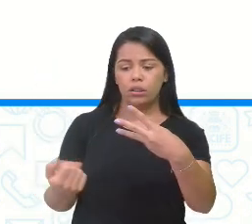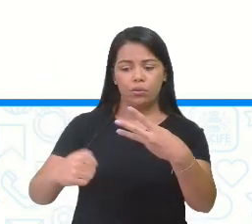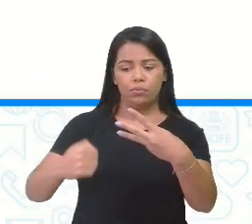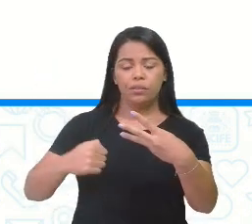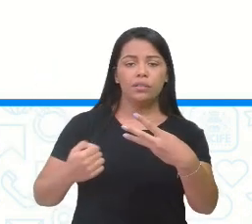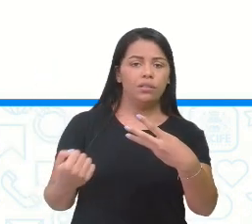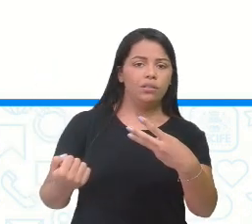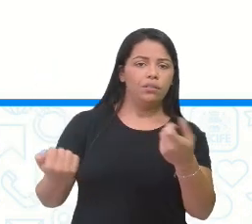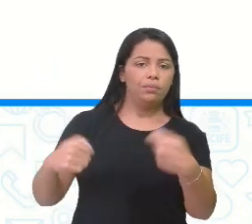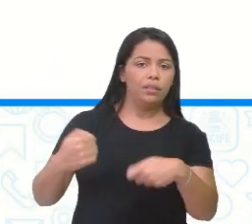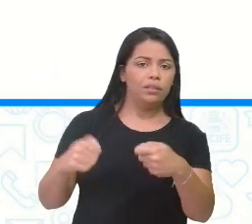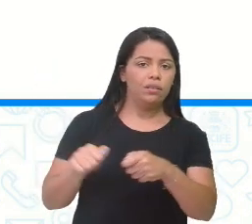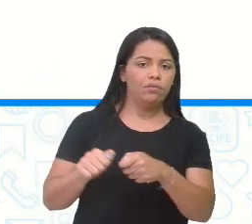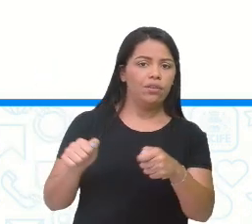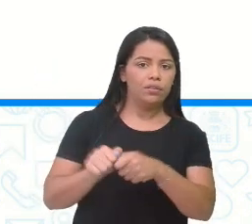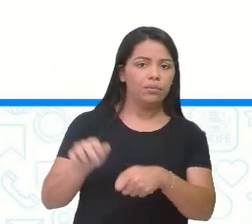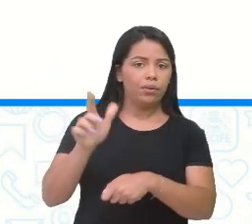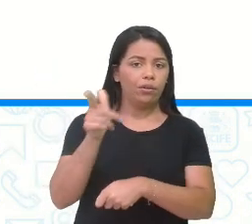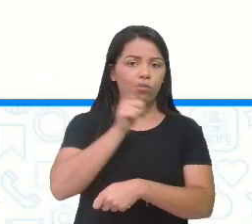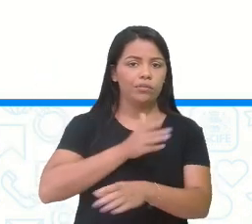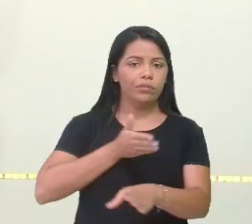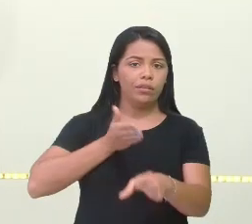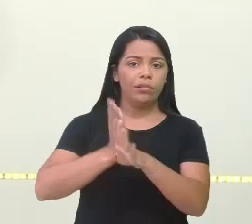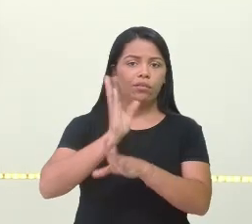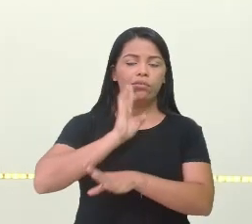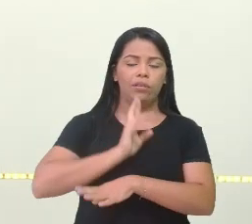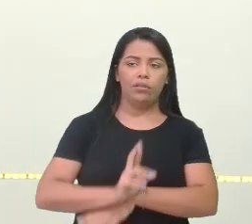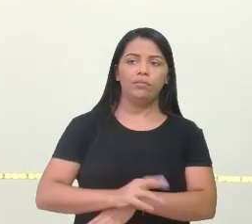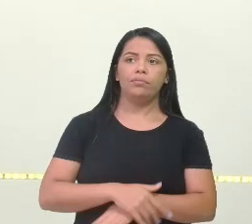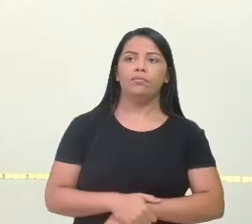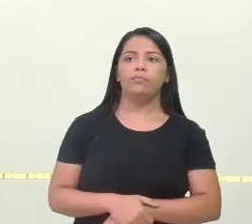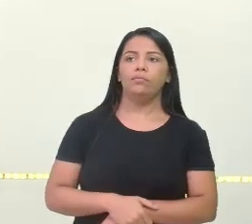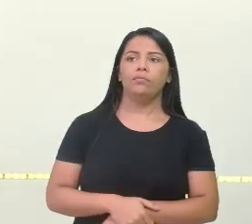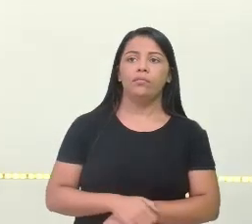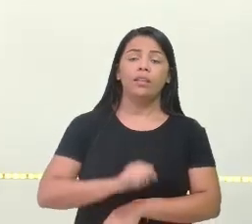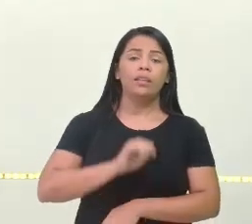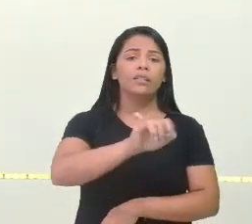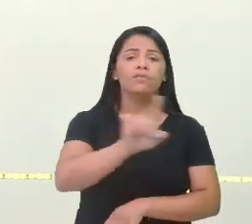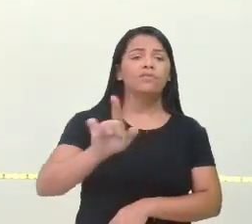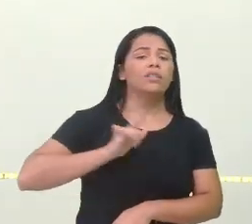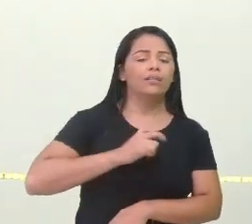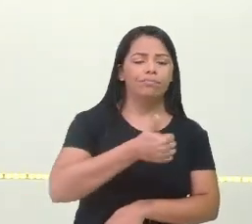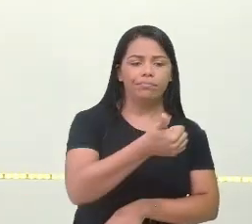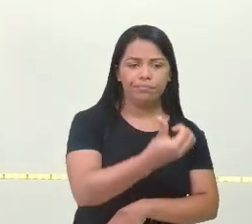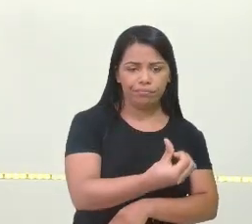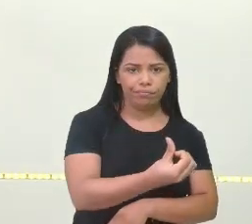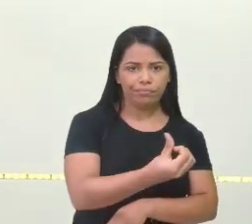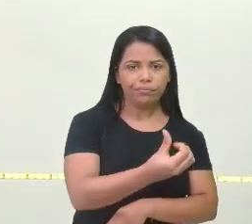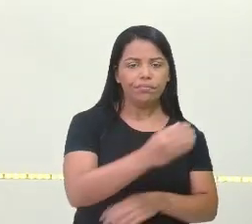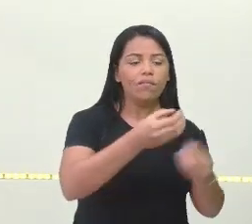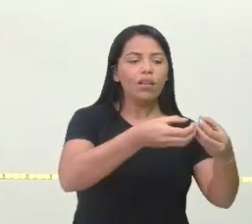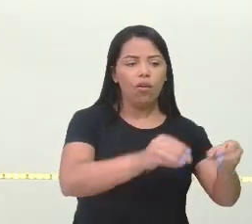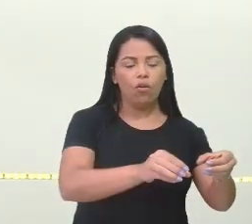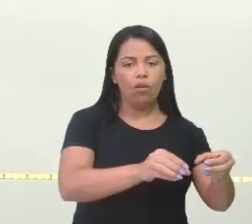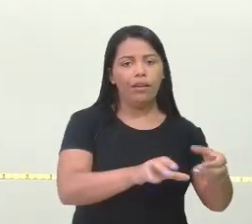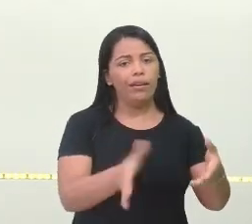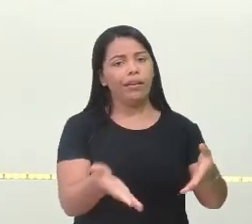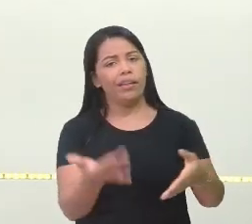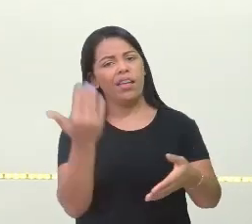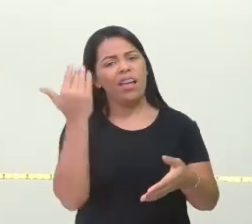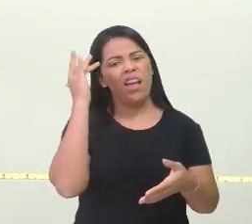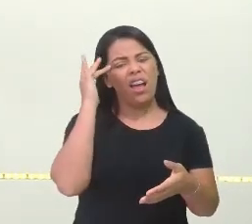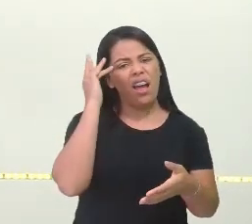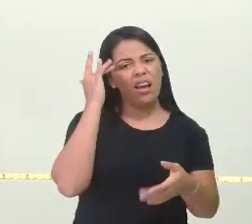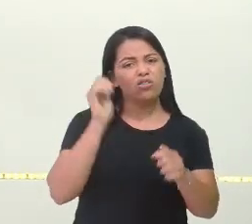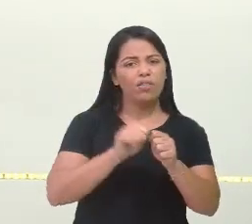Eu vou logo dizer aqui, ó. Se você tem 16 ovos e acha que vai realizar uma